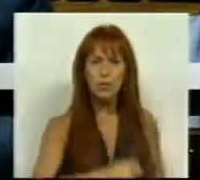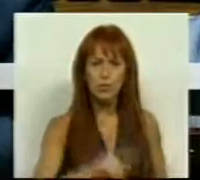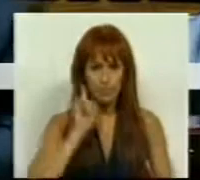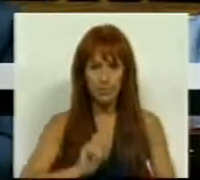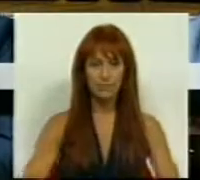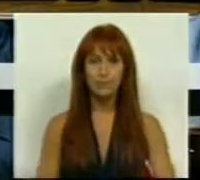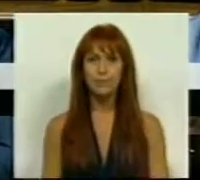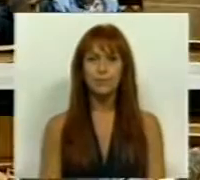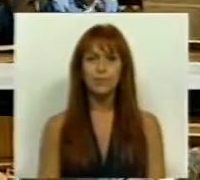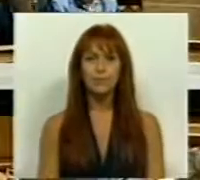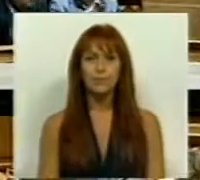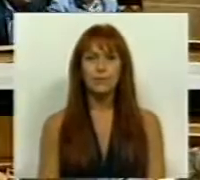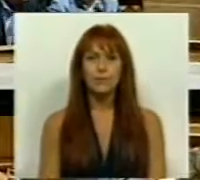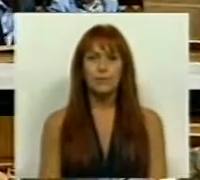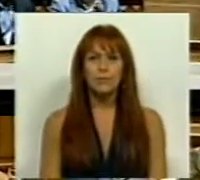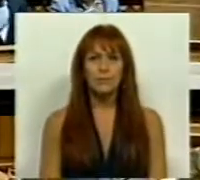Primeiro-Ministro.